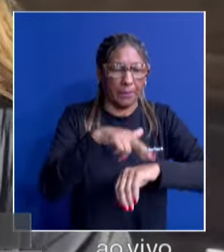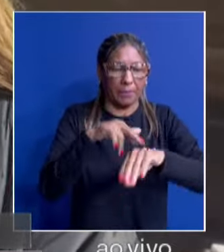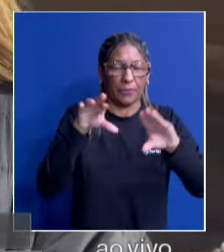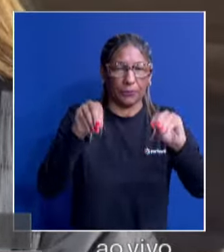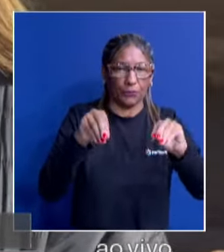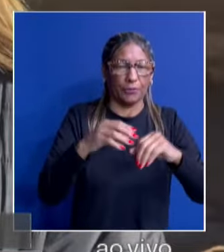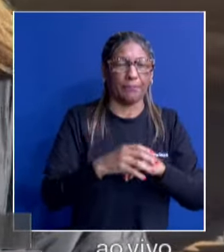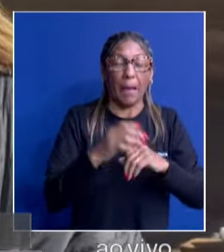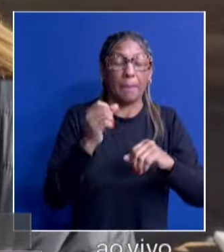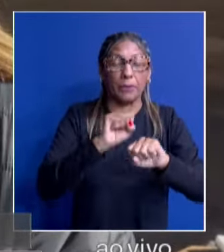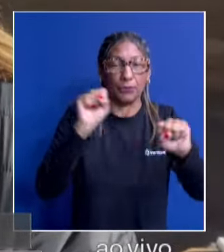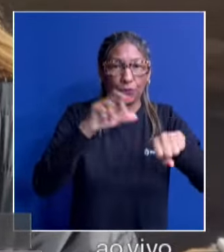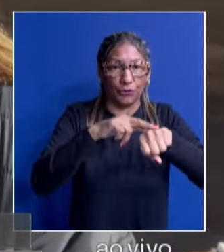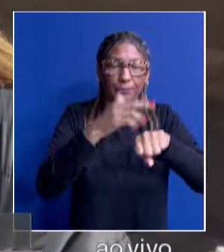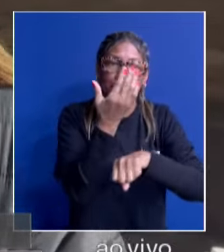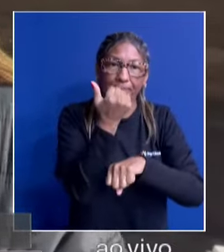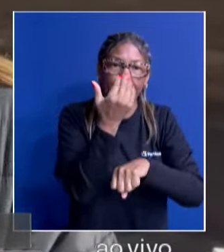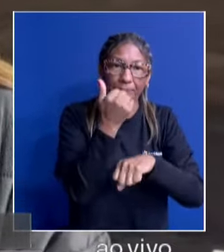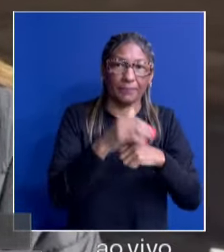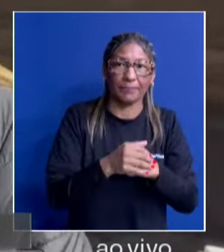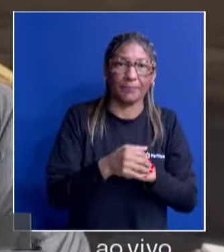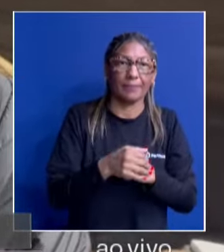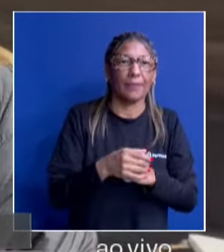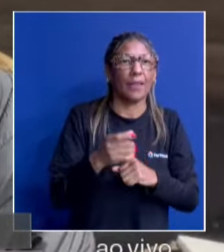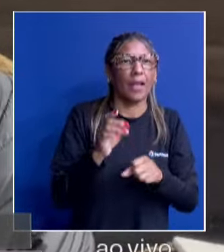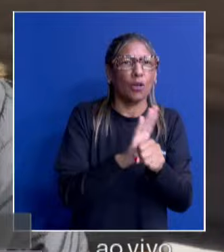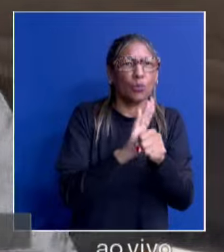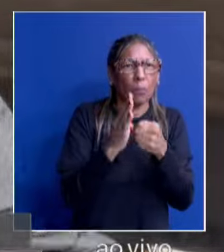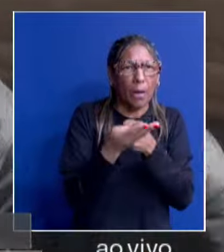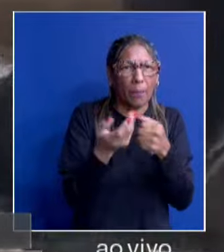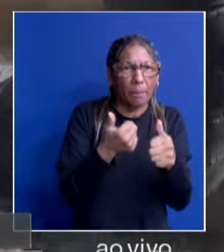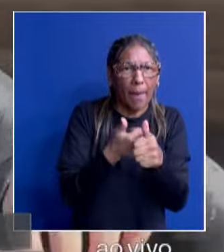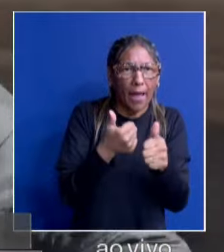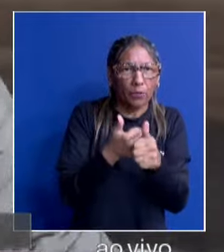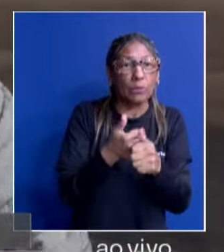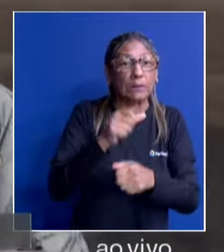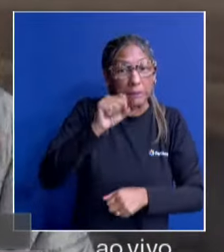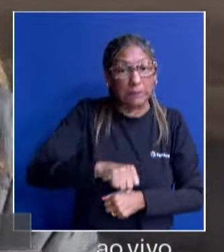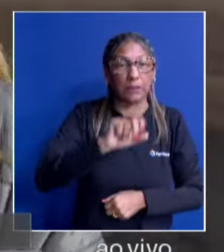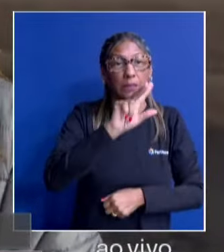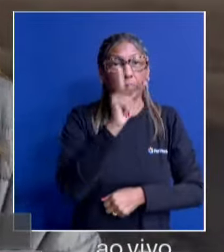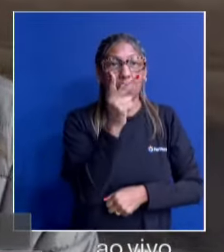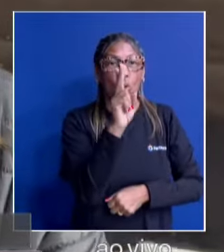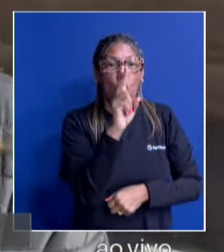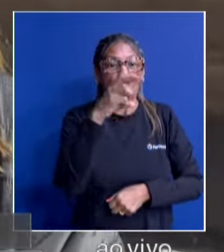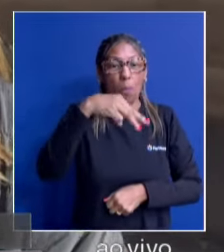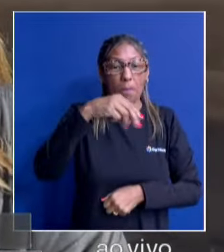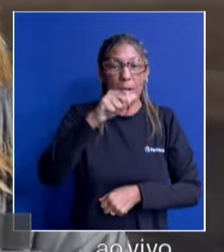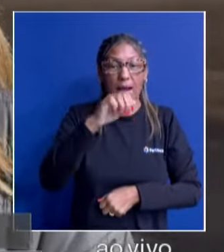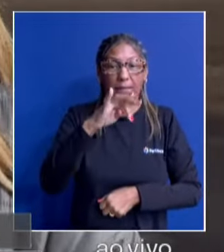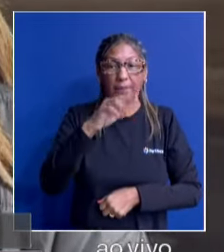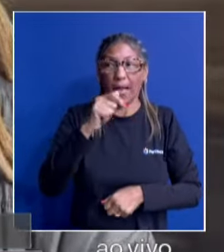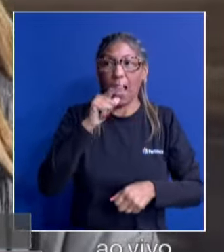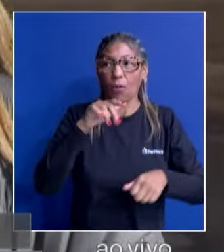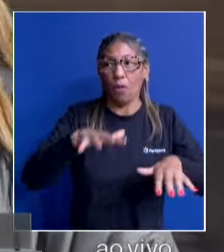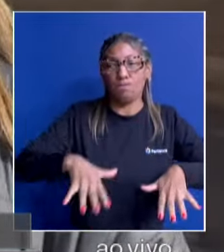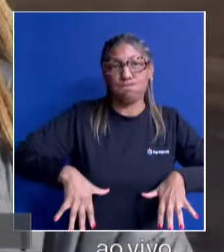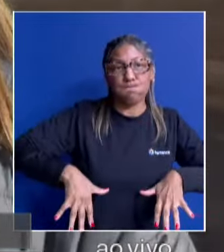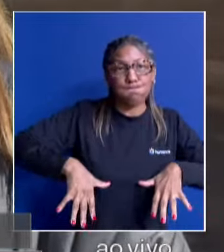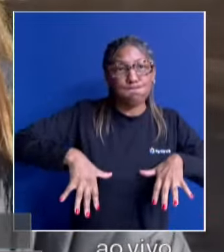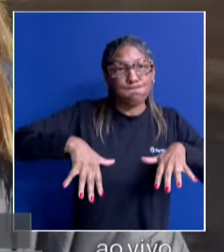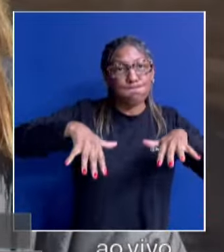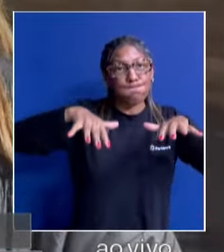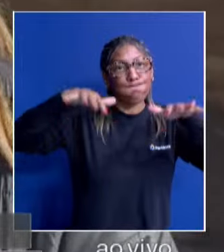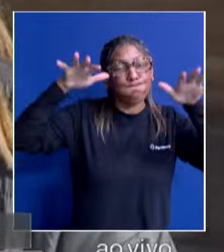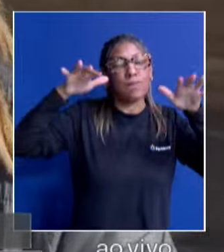Ana, você estava me contando, que você mora no bairro próximo também? É, no bairro Maitá, que está embaixo da água, ainda, as casas. E você que saiu de lá, está